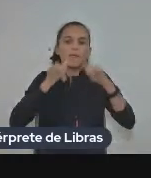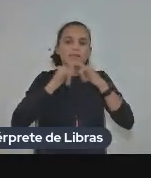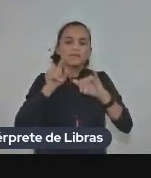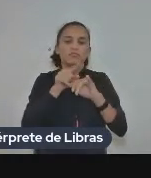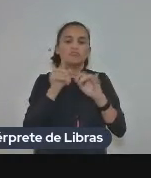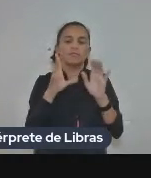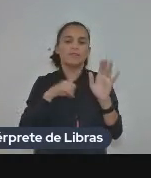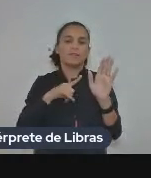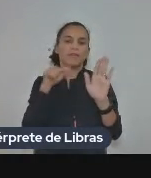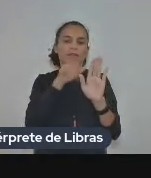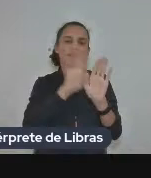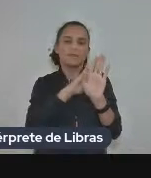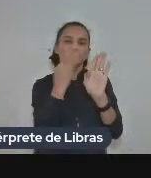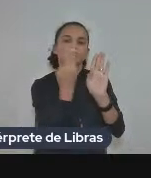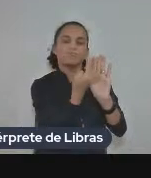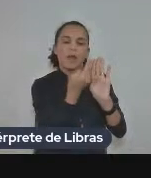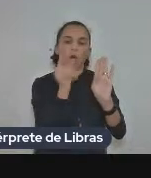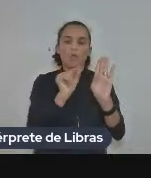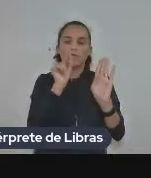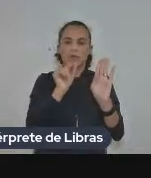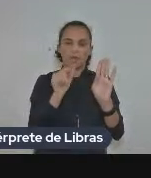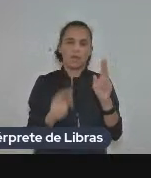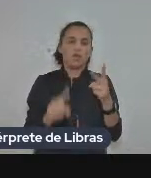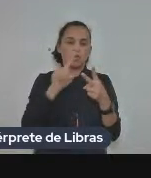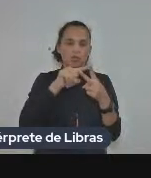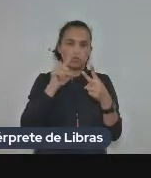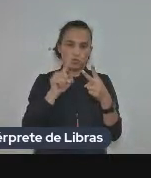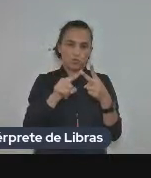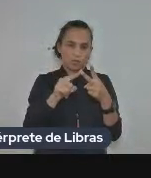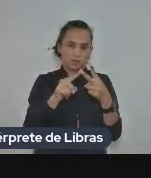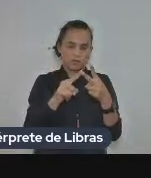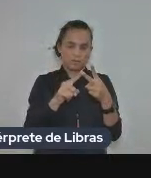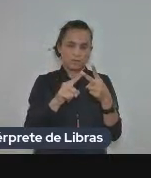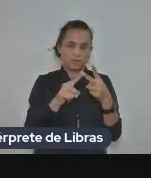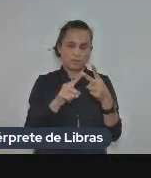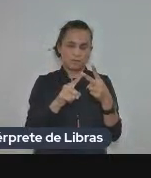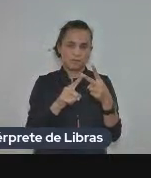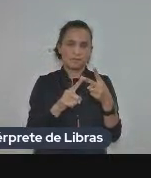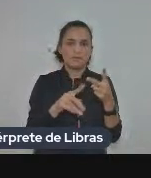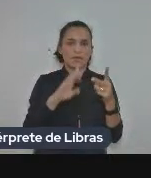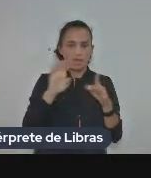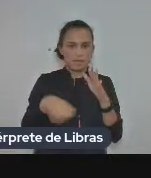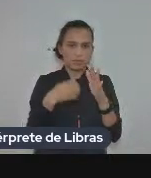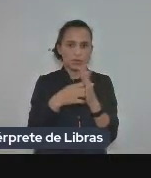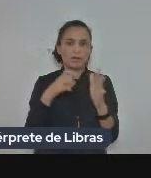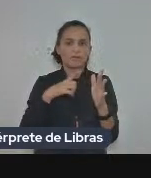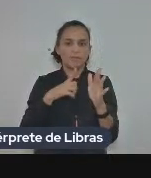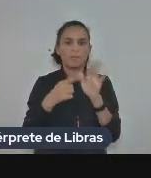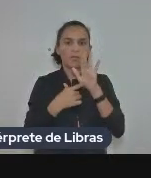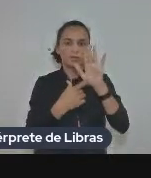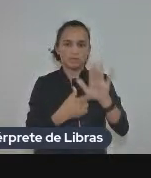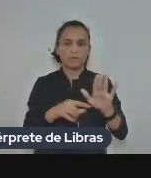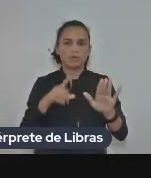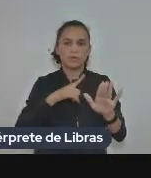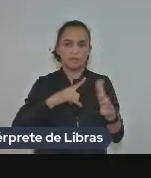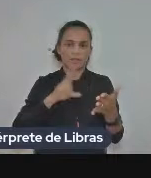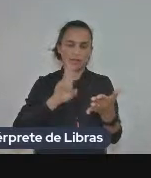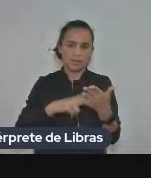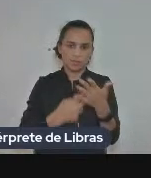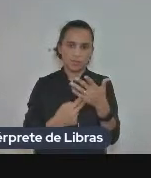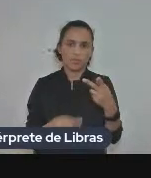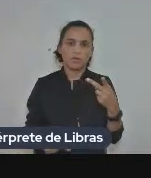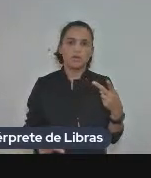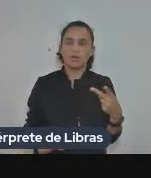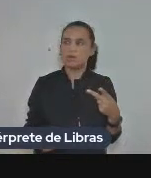duas das três editoras têm indicadores de tradução nessa primeira aqui não